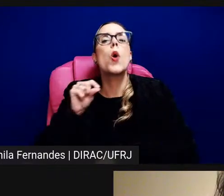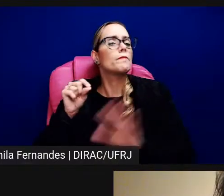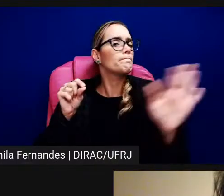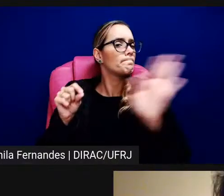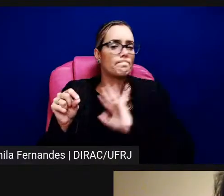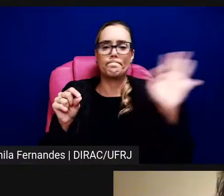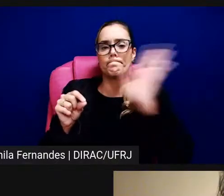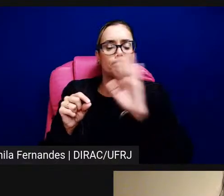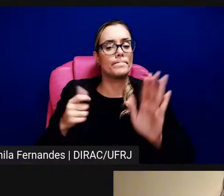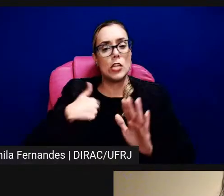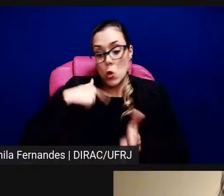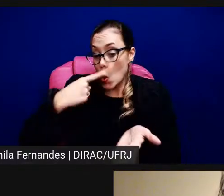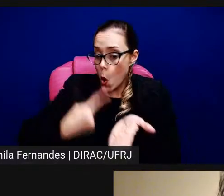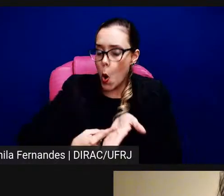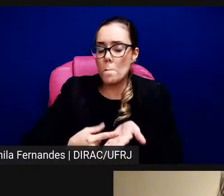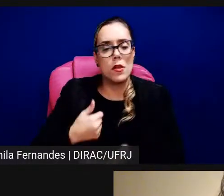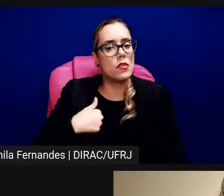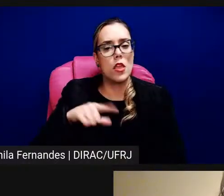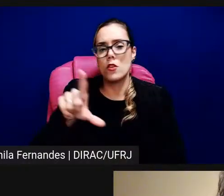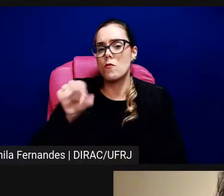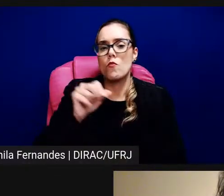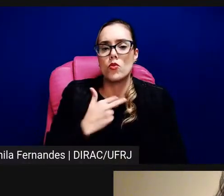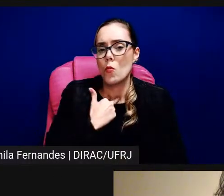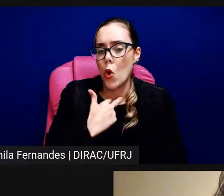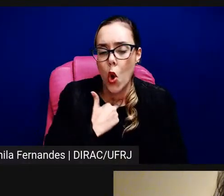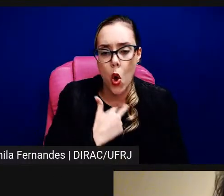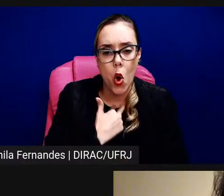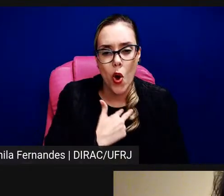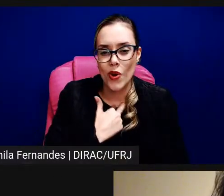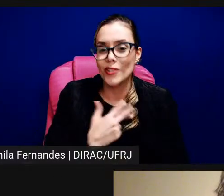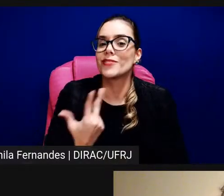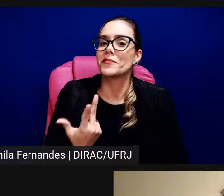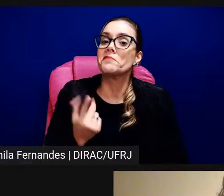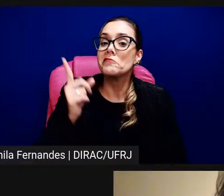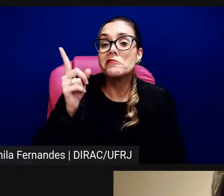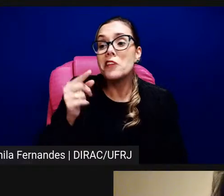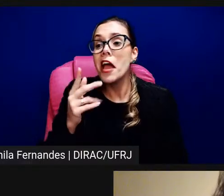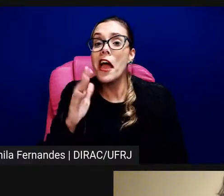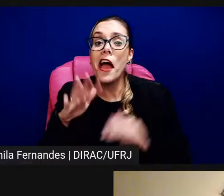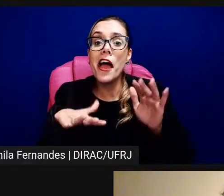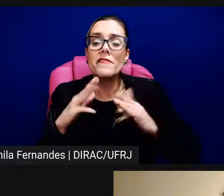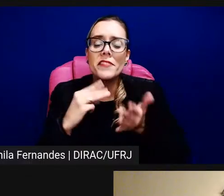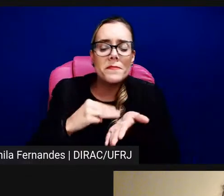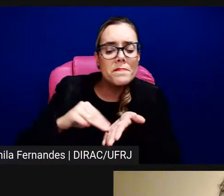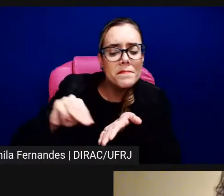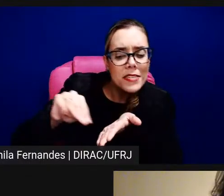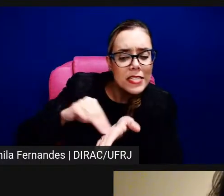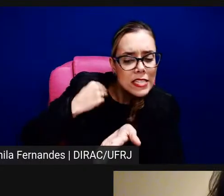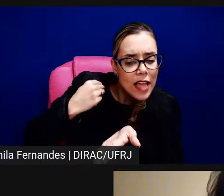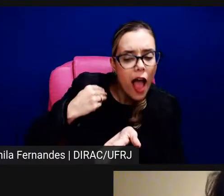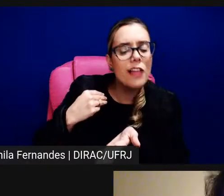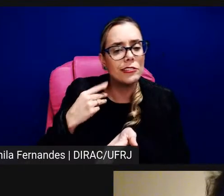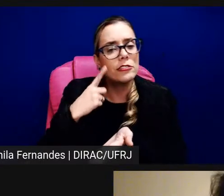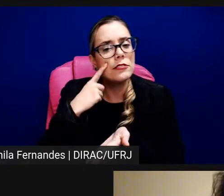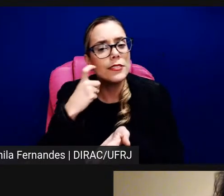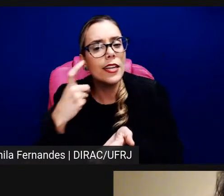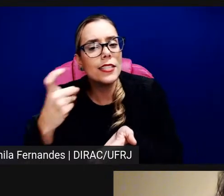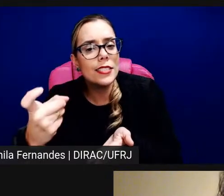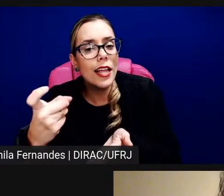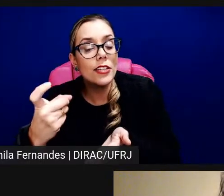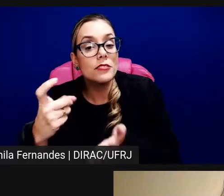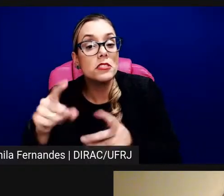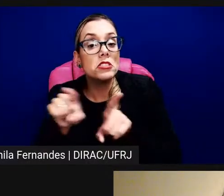escolhessem, porque é claro, tinha pessoas que eu via e falava, caramba, essa mensagem é muito interessante, outras que eu falava, nossa, isso não é tão legal, e às vezes eu me